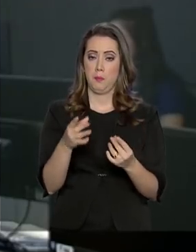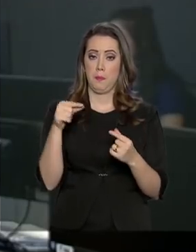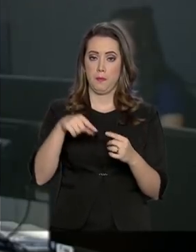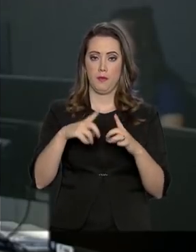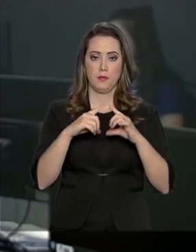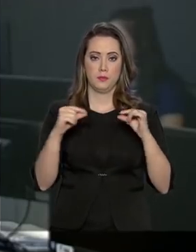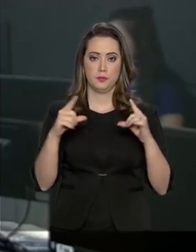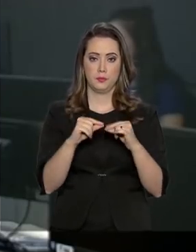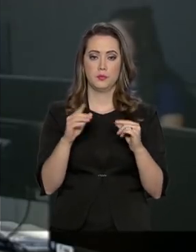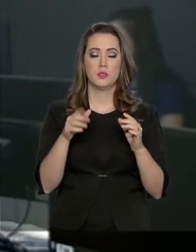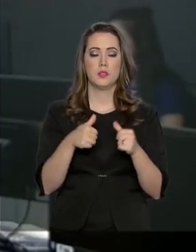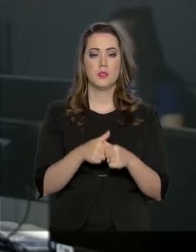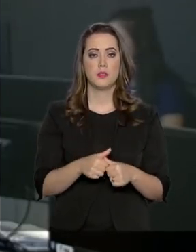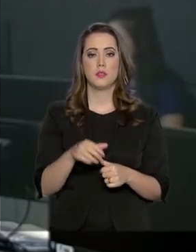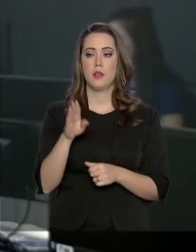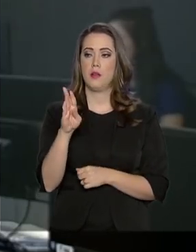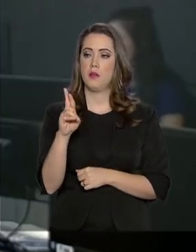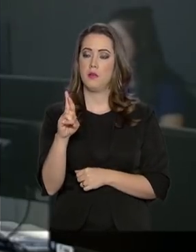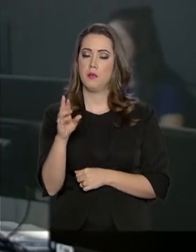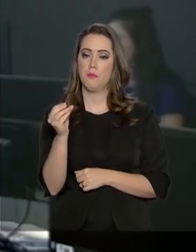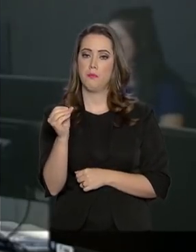na BR-040.